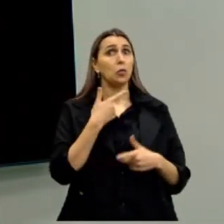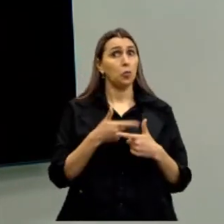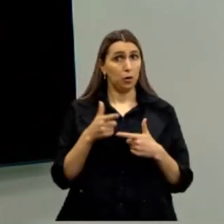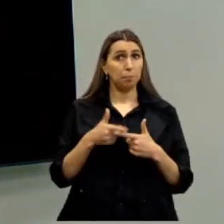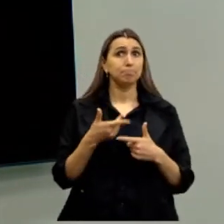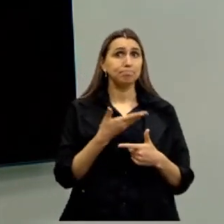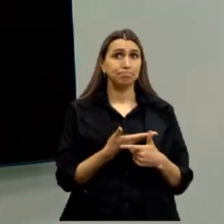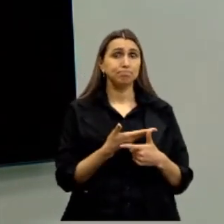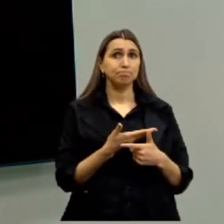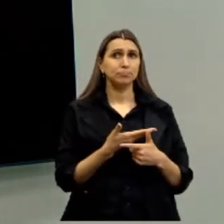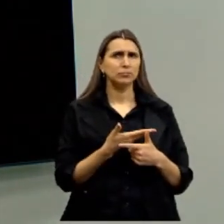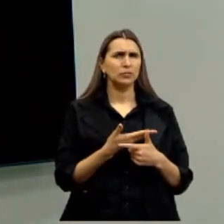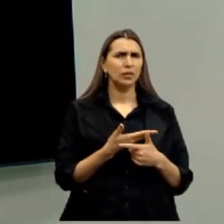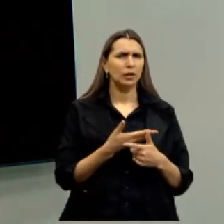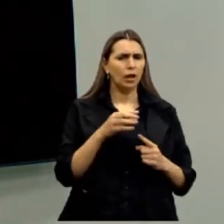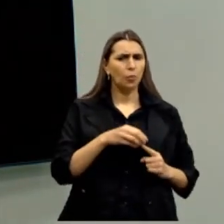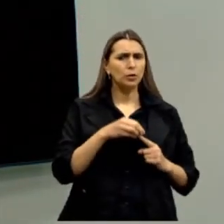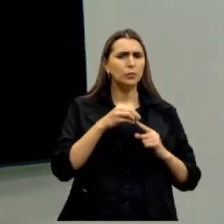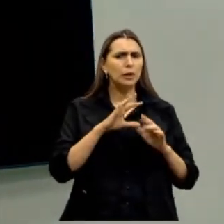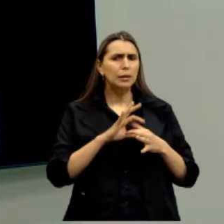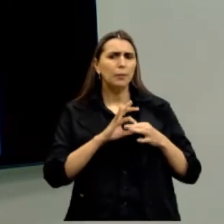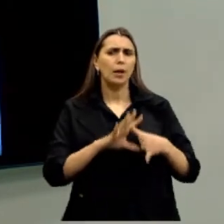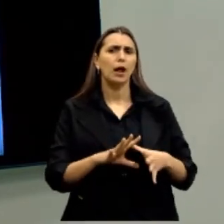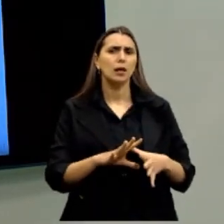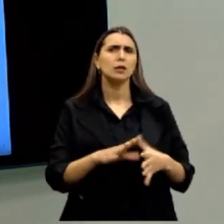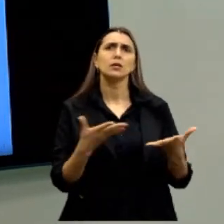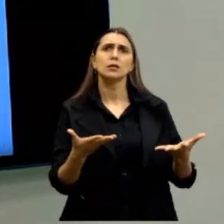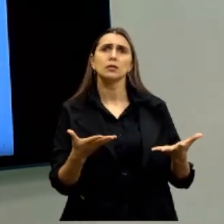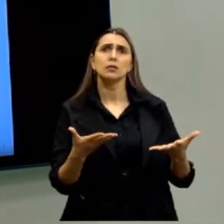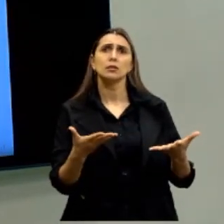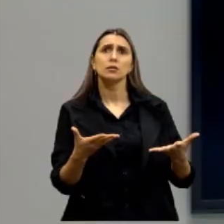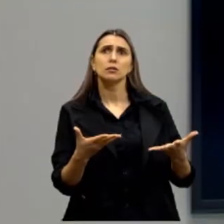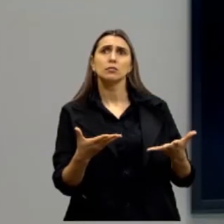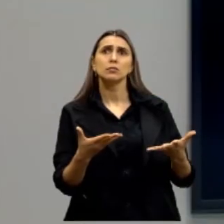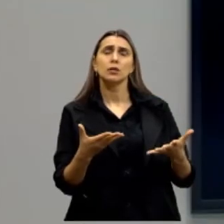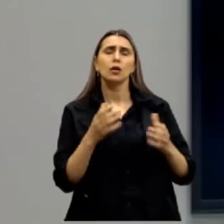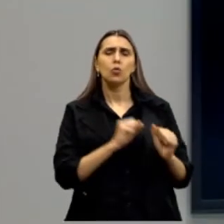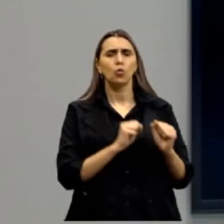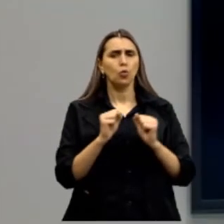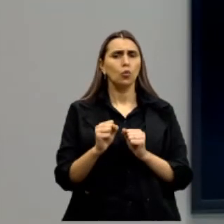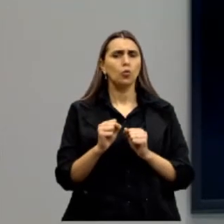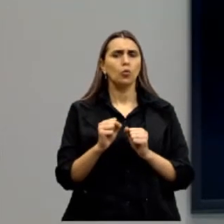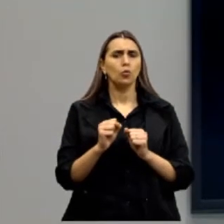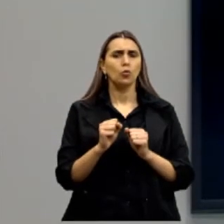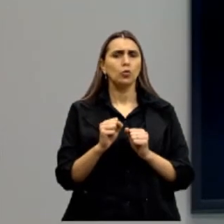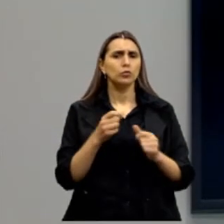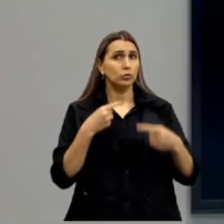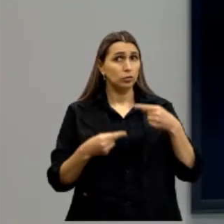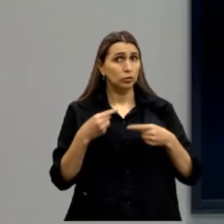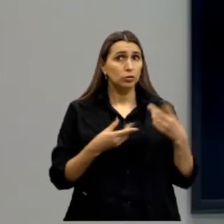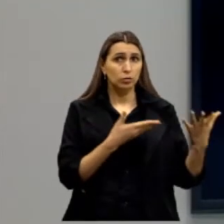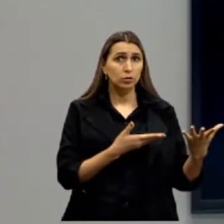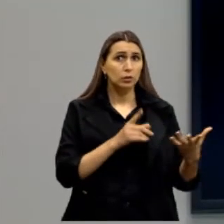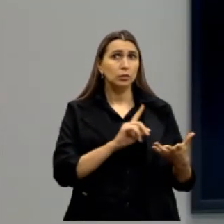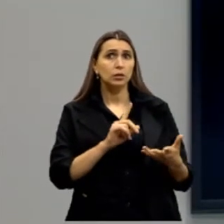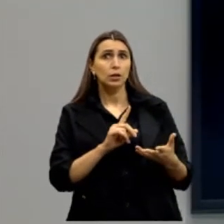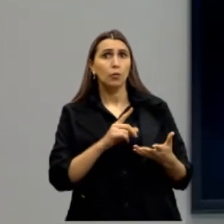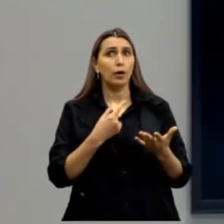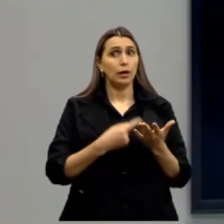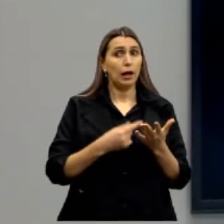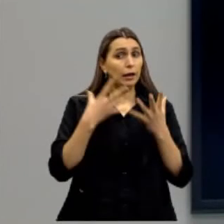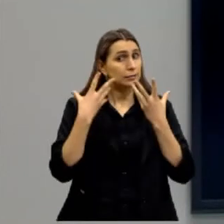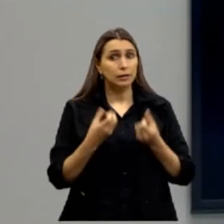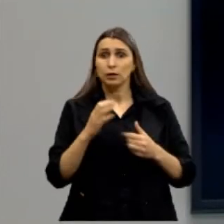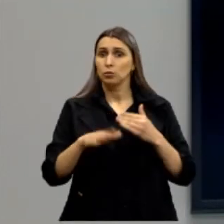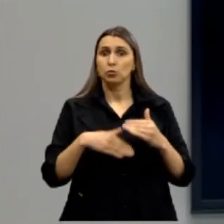aí. Então, o princípio é a liberdade. Que liberdade é essa? É a possibilidade que nós possamos discutir. Não concordar, tá?